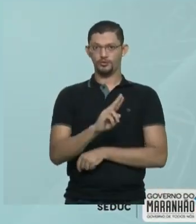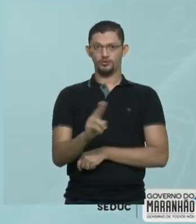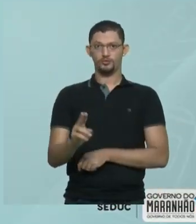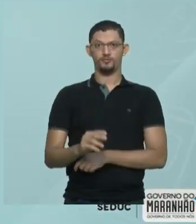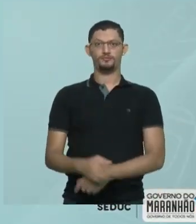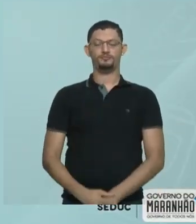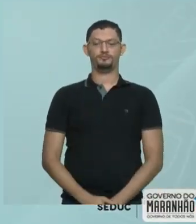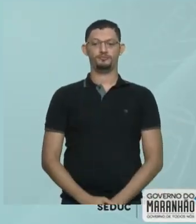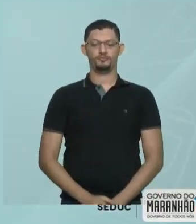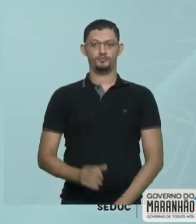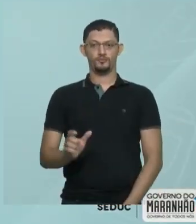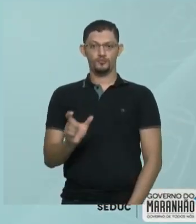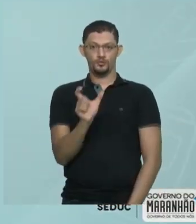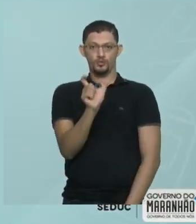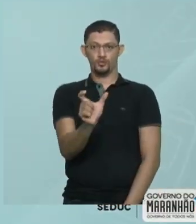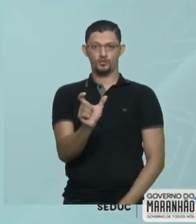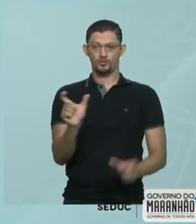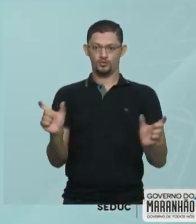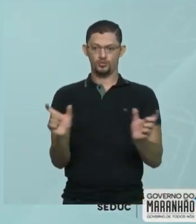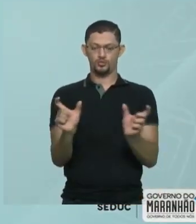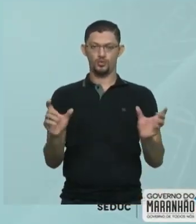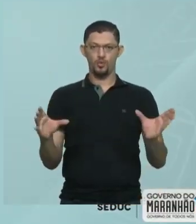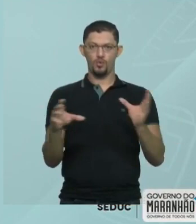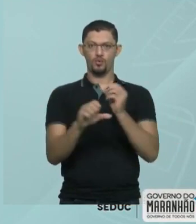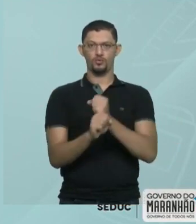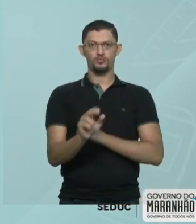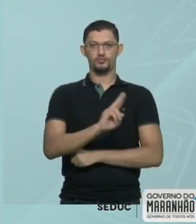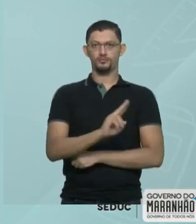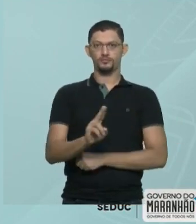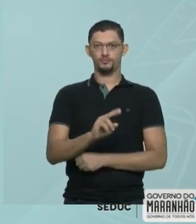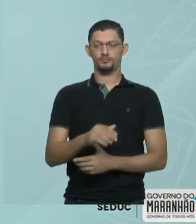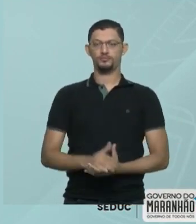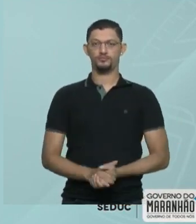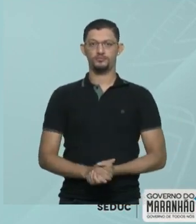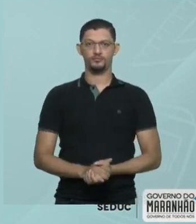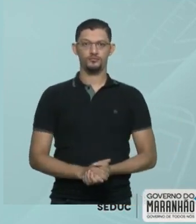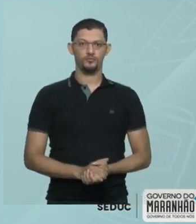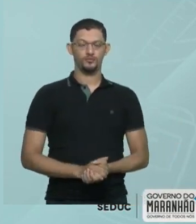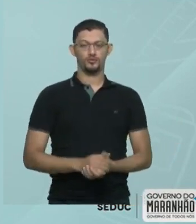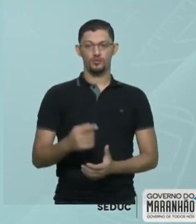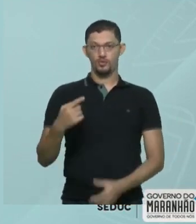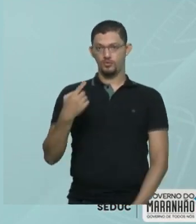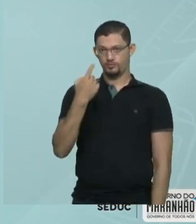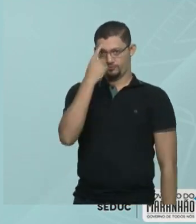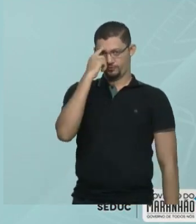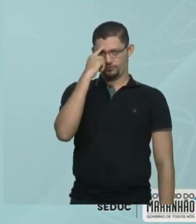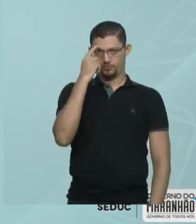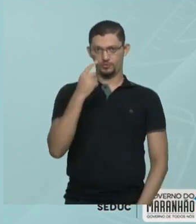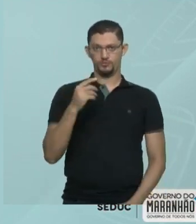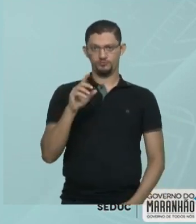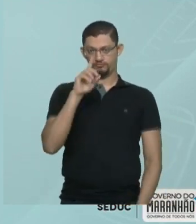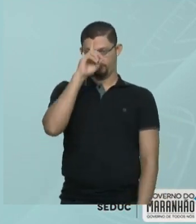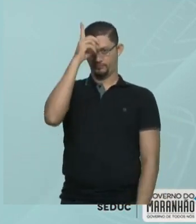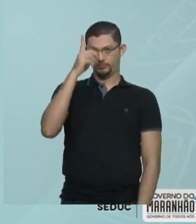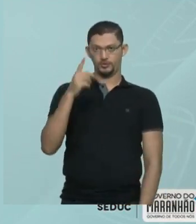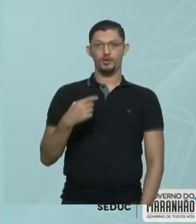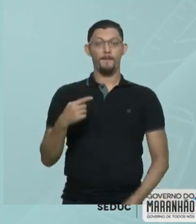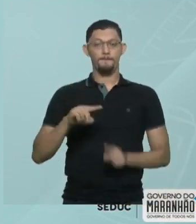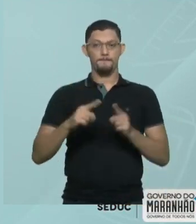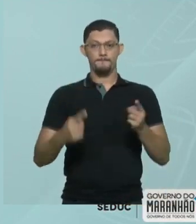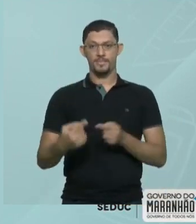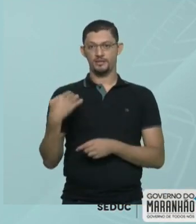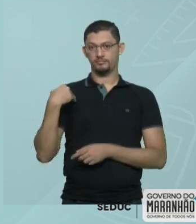Justamente por essa junção de ter sido concebido pelos hindus e divulgado pelos